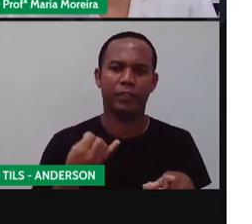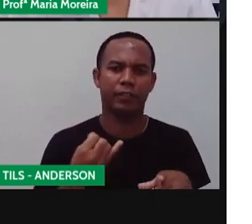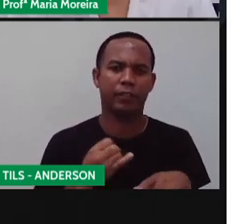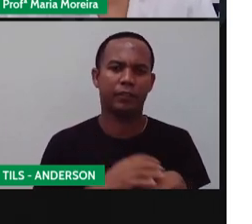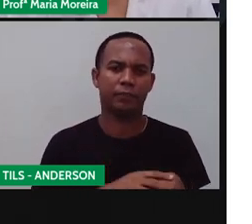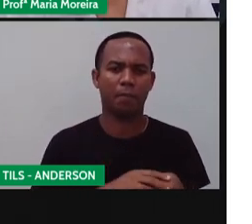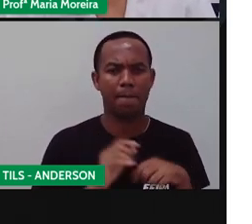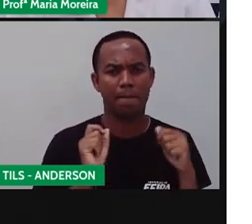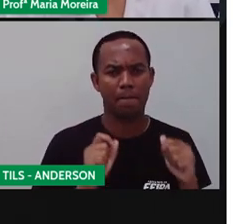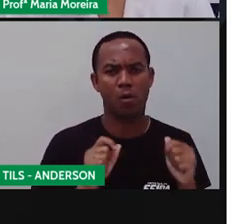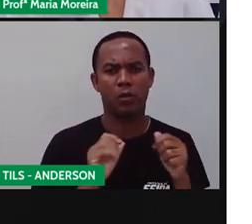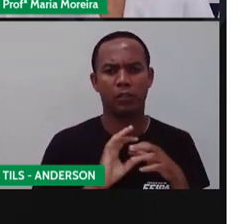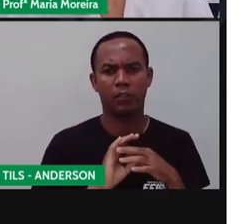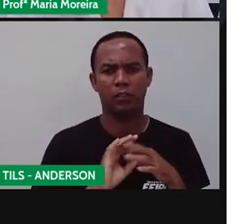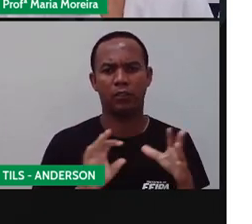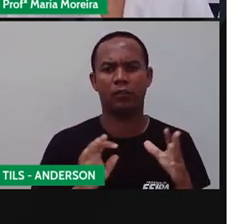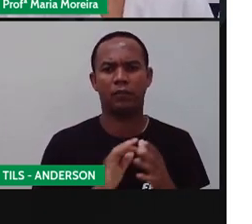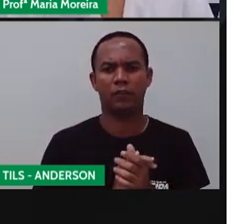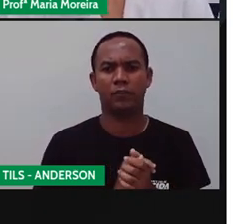inclusive, pode fazer em casa.